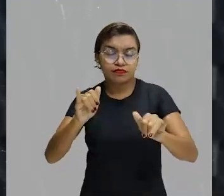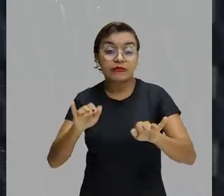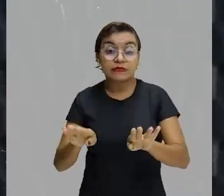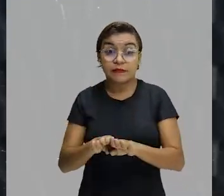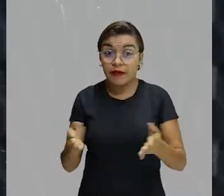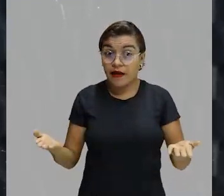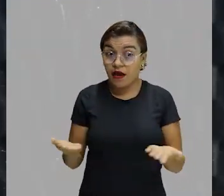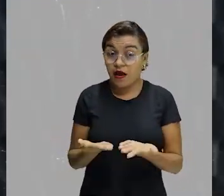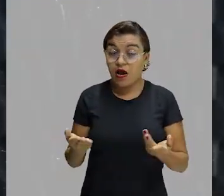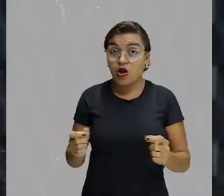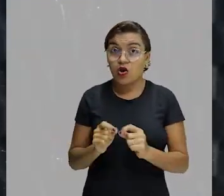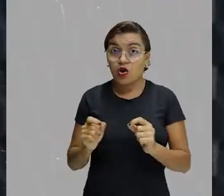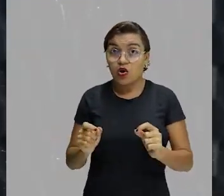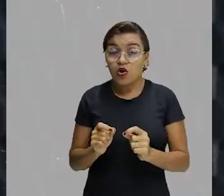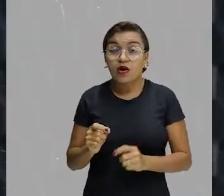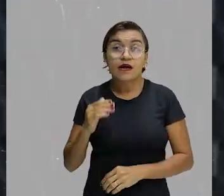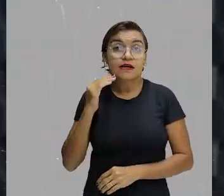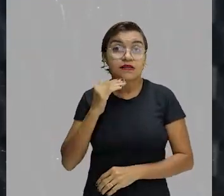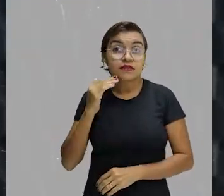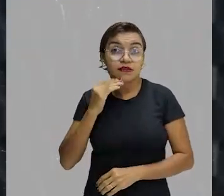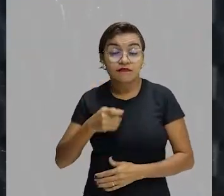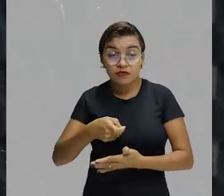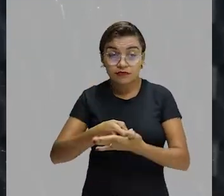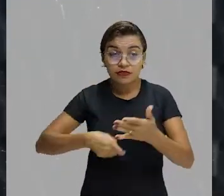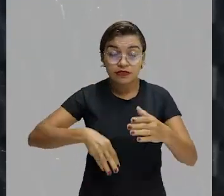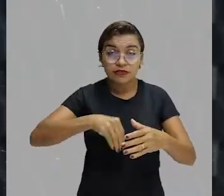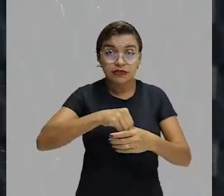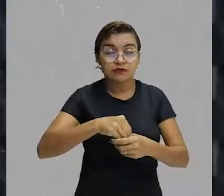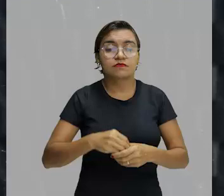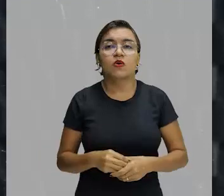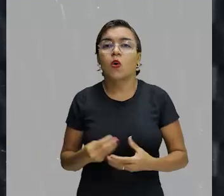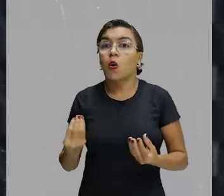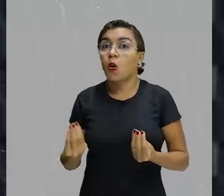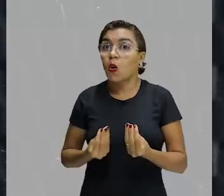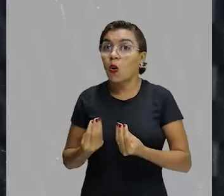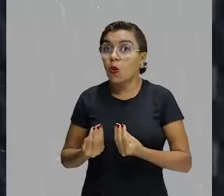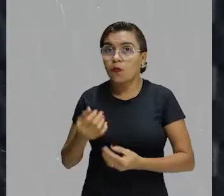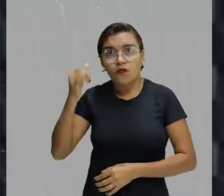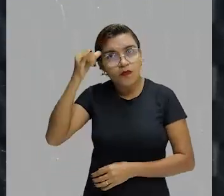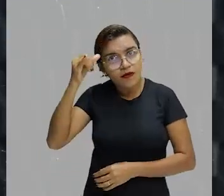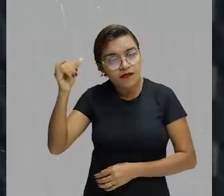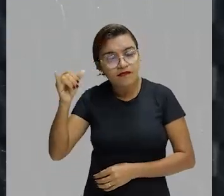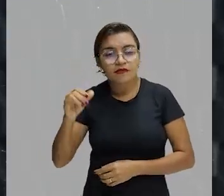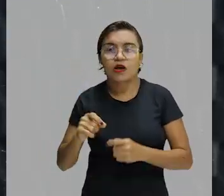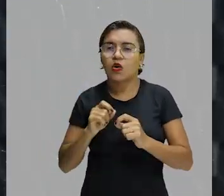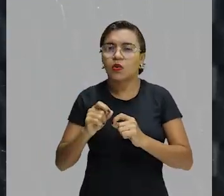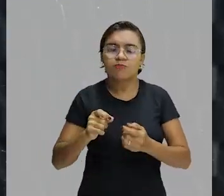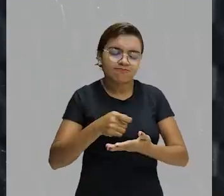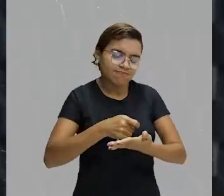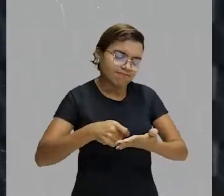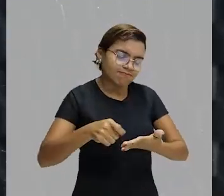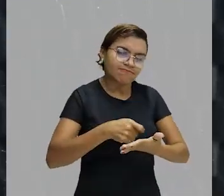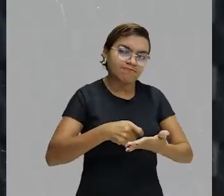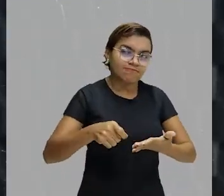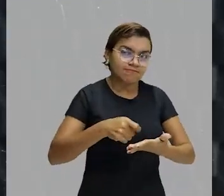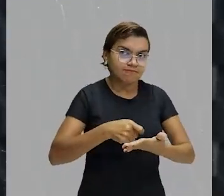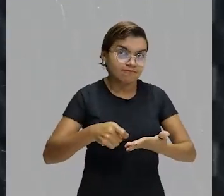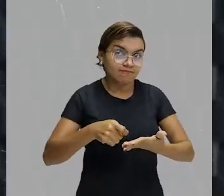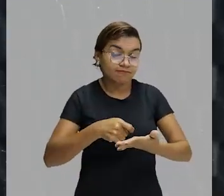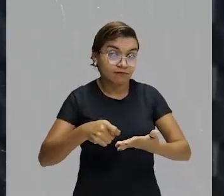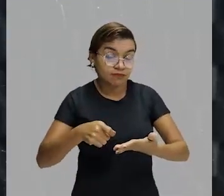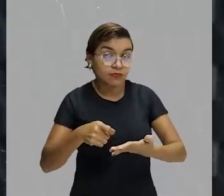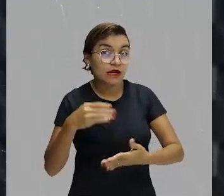Agora nós vamos ver os defeitos do texto. O que vocês devem evitar para que vocês façam um bom texto. Um texto que seja